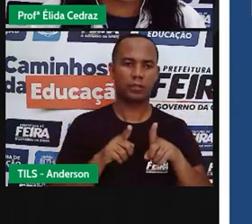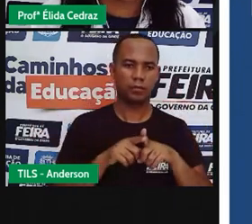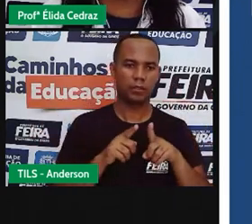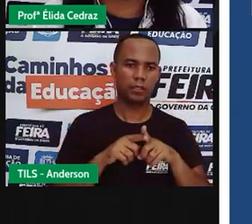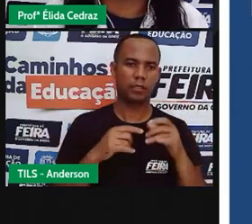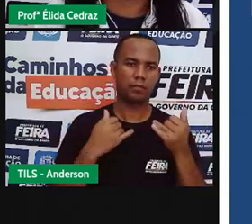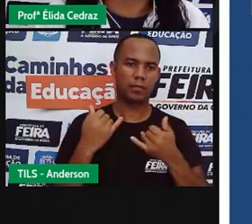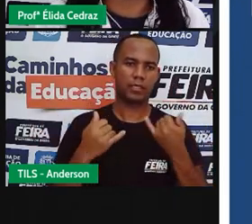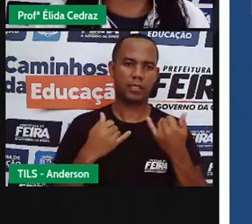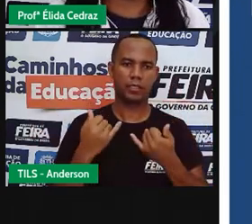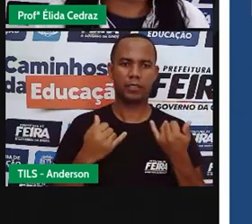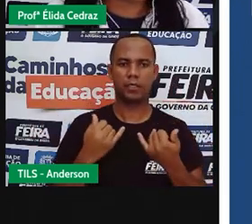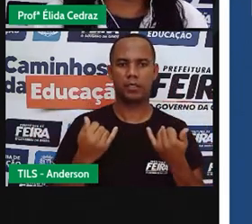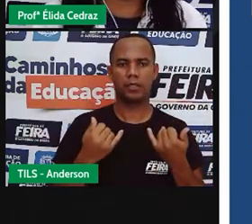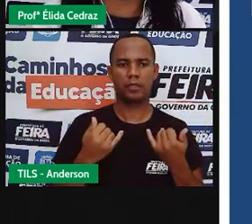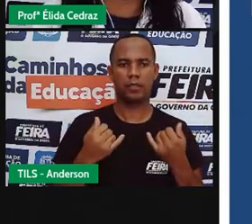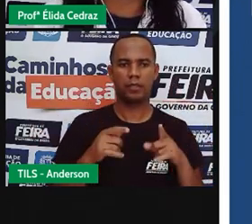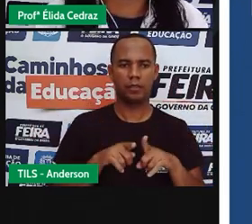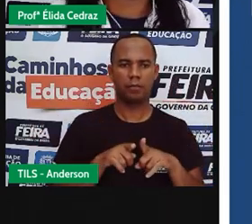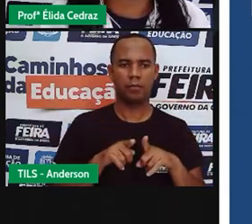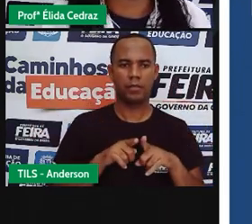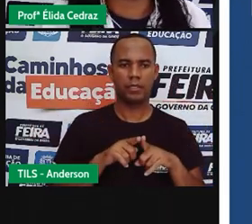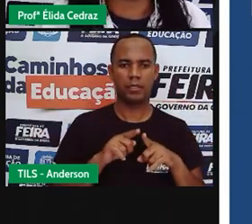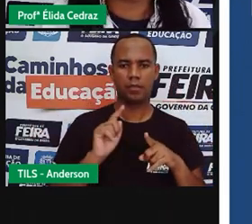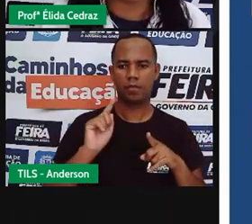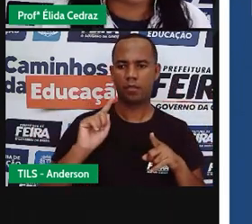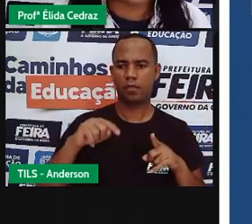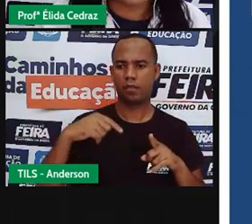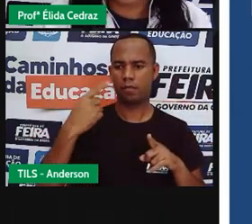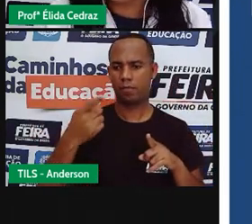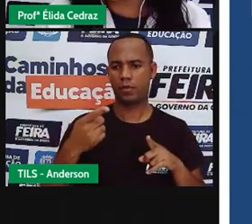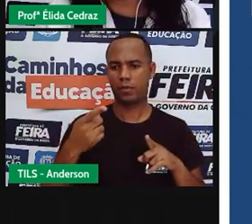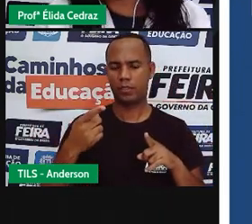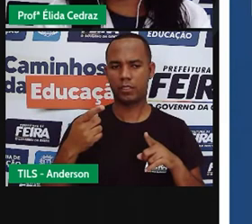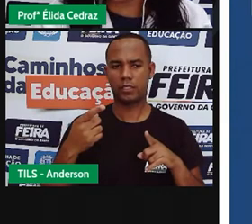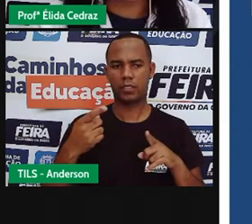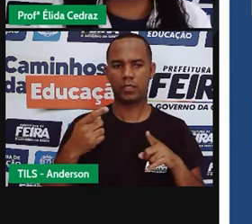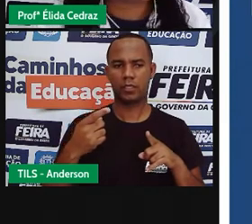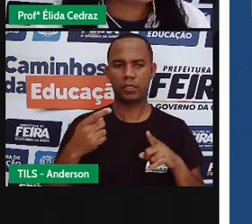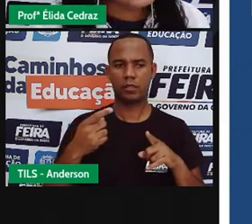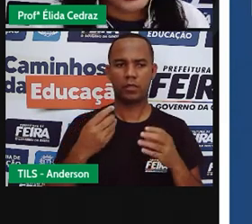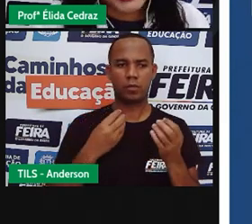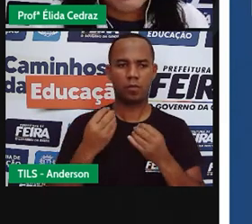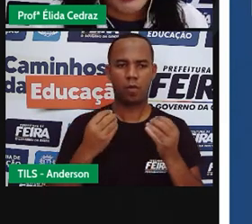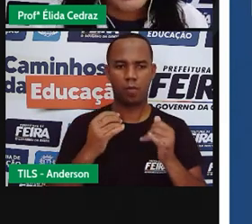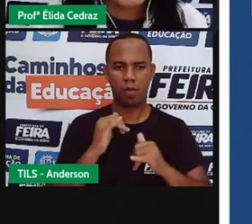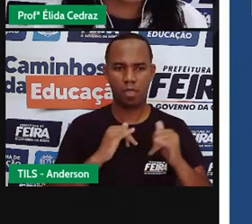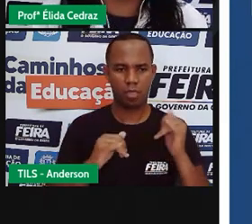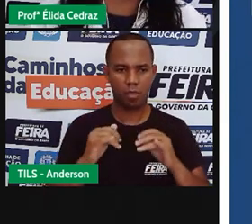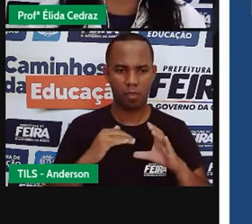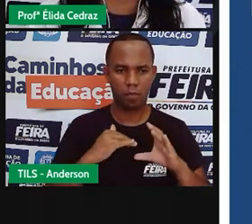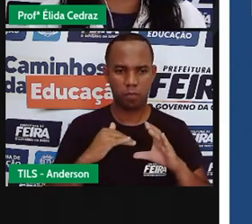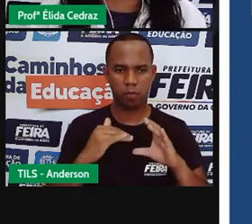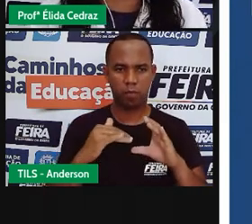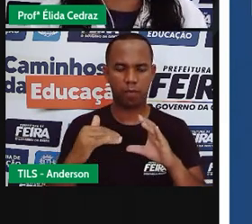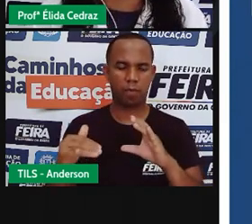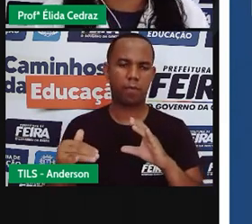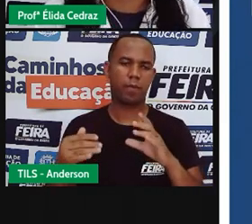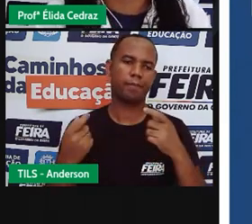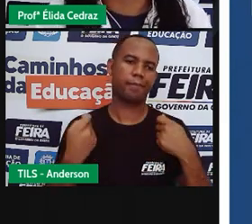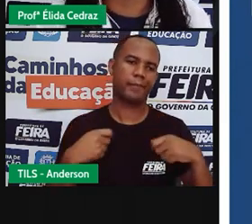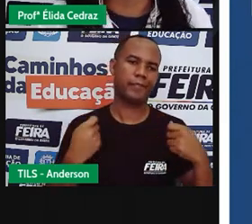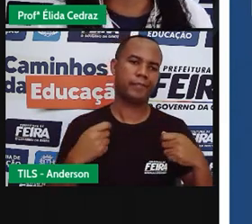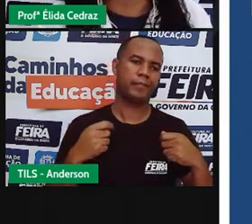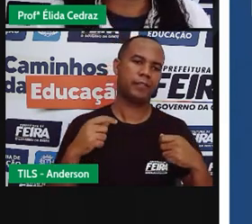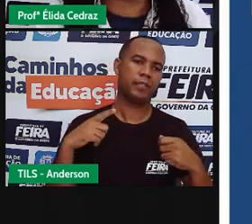vídeos entender que depois que vai parar na internet ninguém tira mais e precisamos